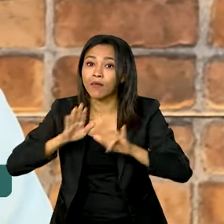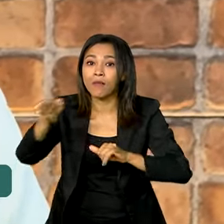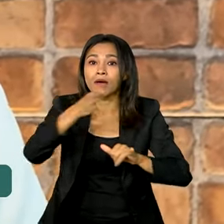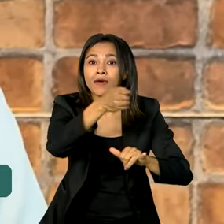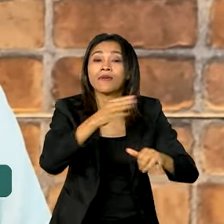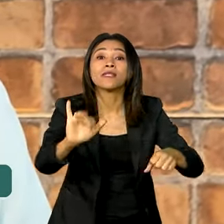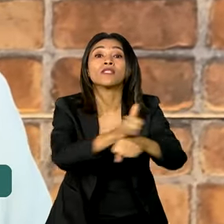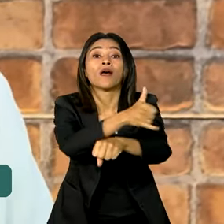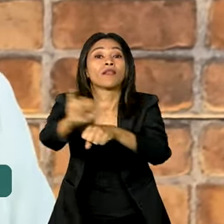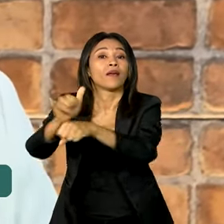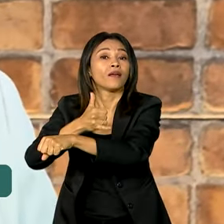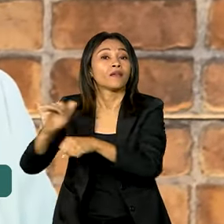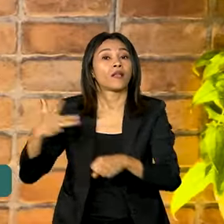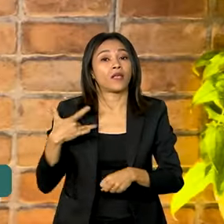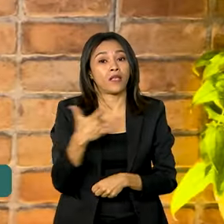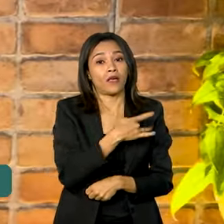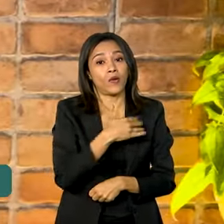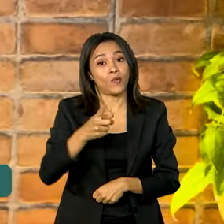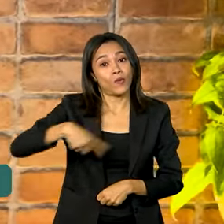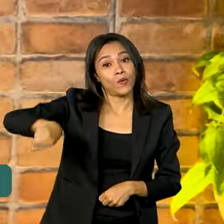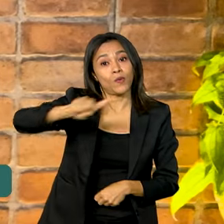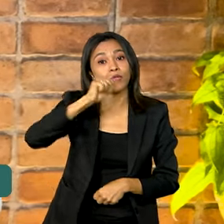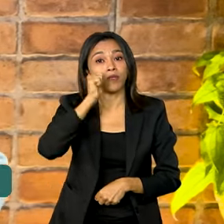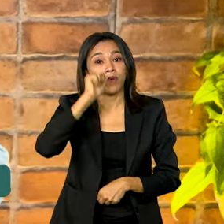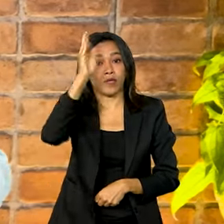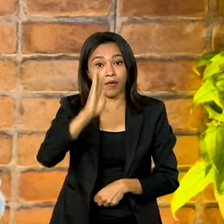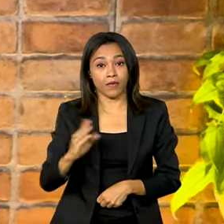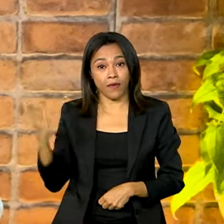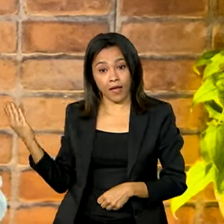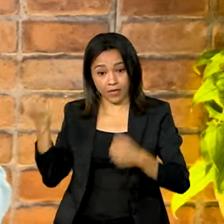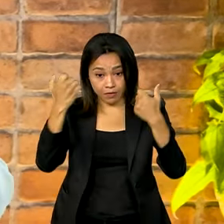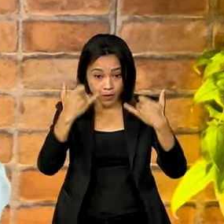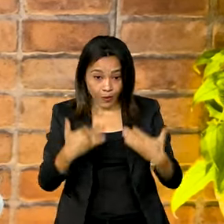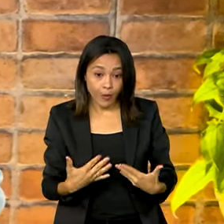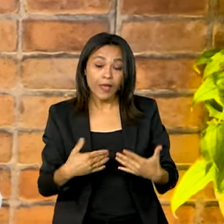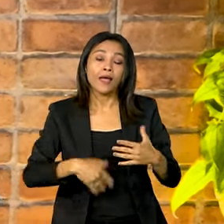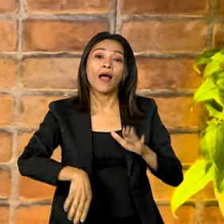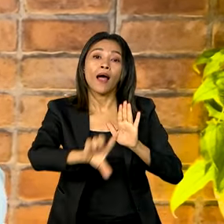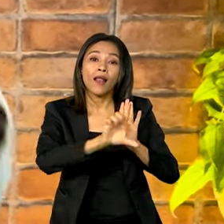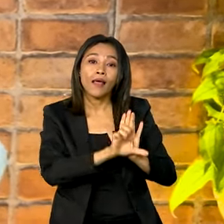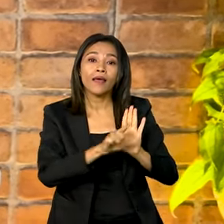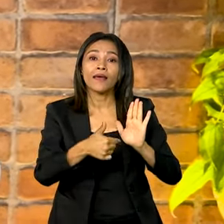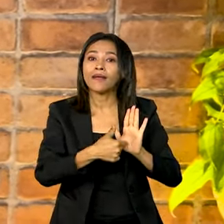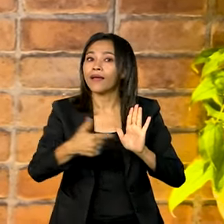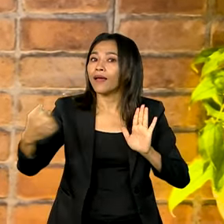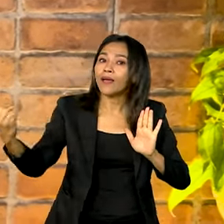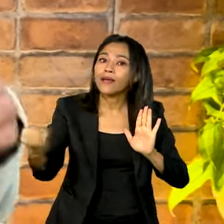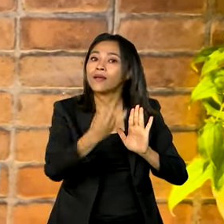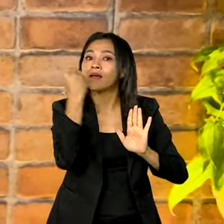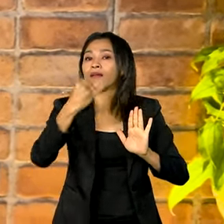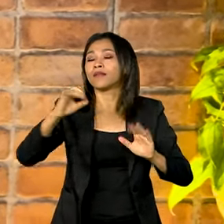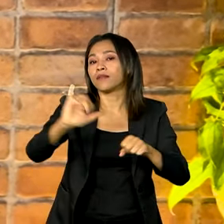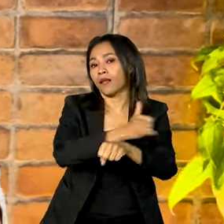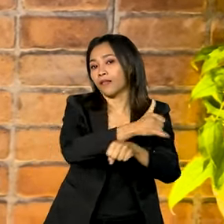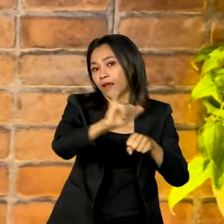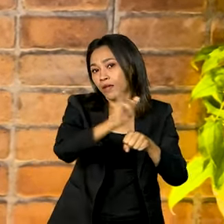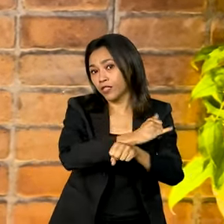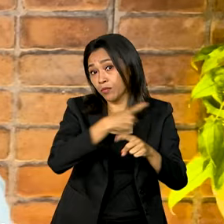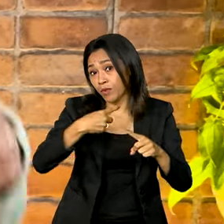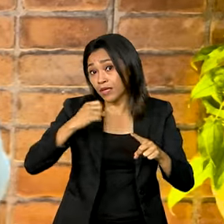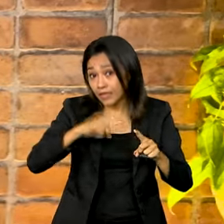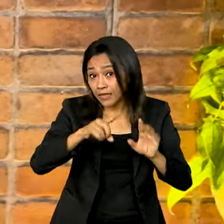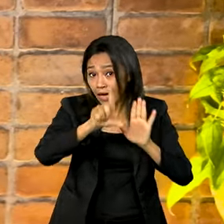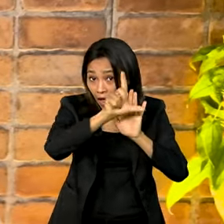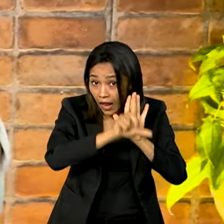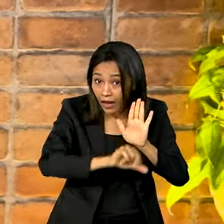saúde das mulheres brasileiras. Essa lei, ela é estratégica, ela é fundamental, principalmente se nós conseguimos trabalhar